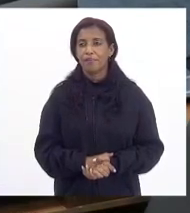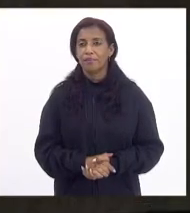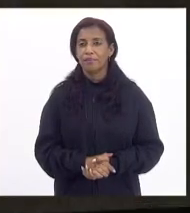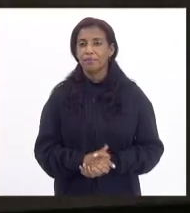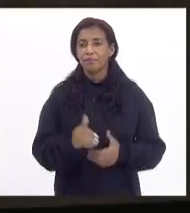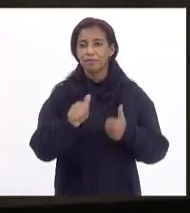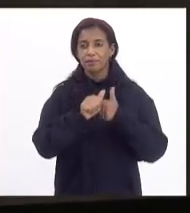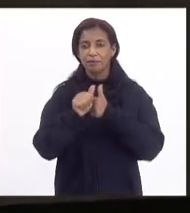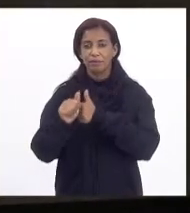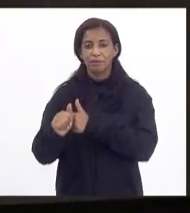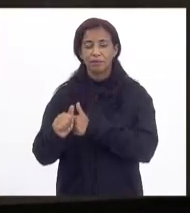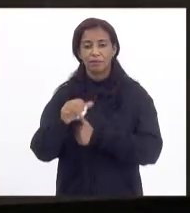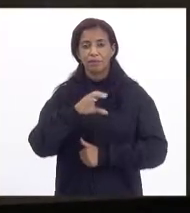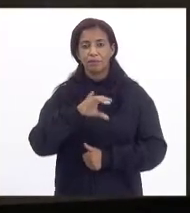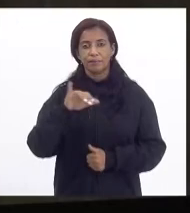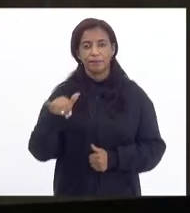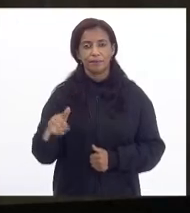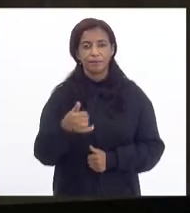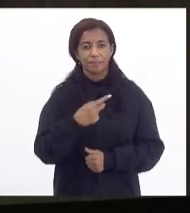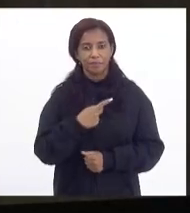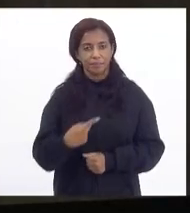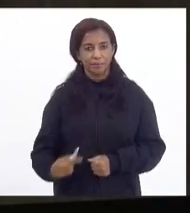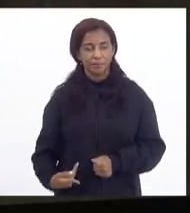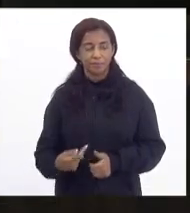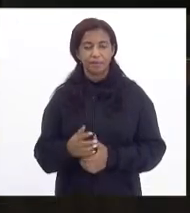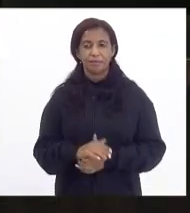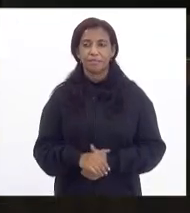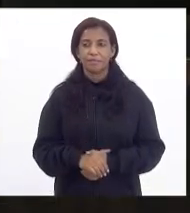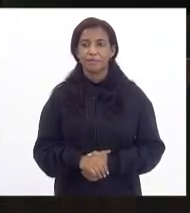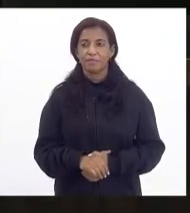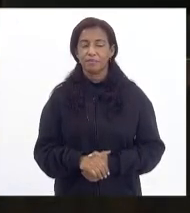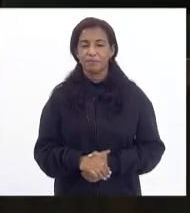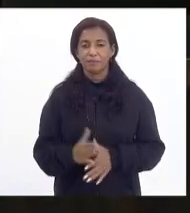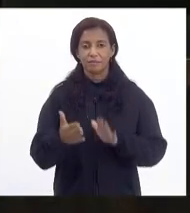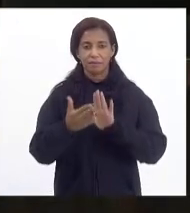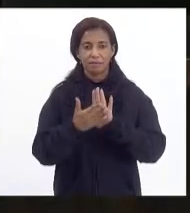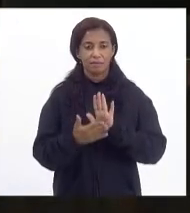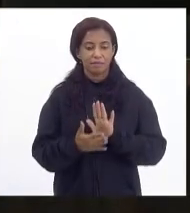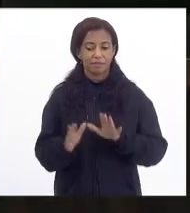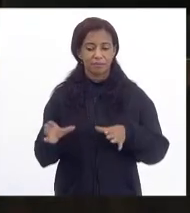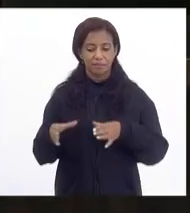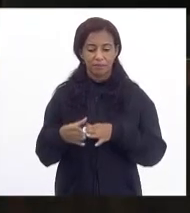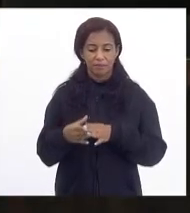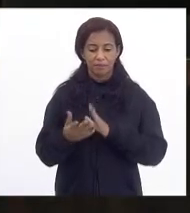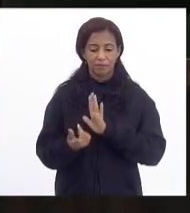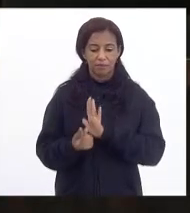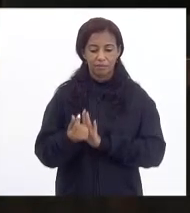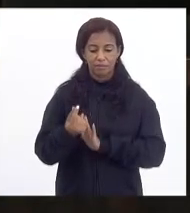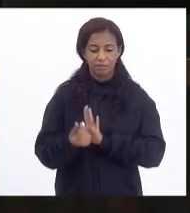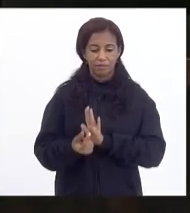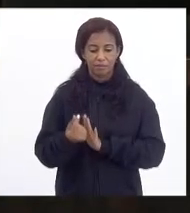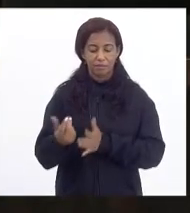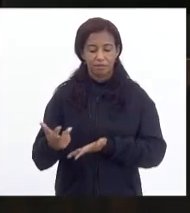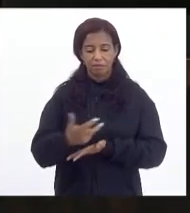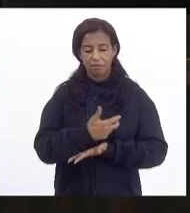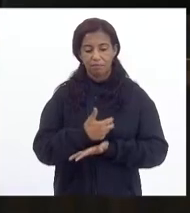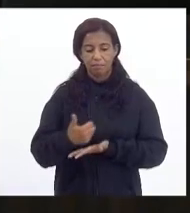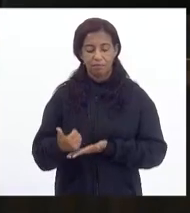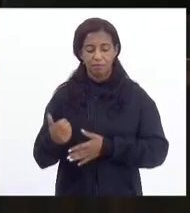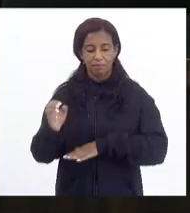Acompanhe o parecer da CCJ, presidente. Para emitir o parecer pela comissão de tributação, controle de arrecadação